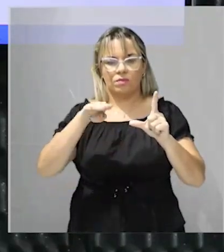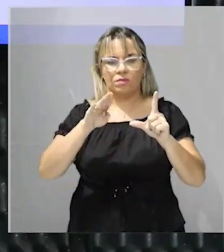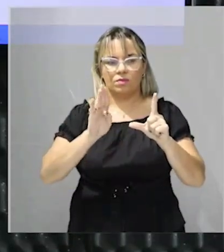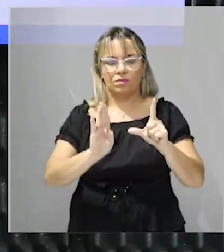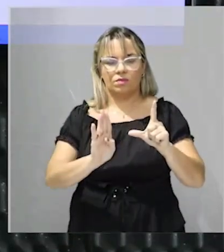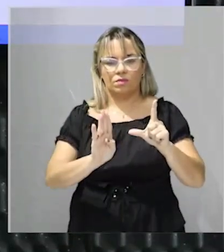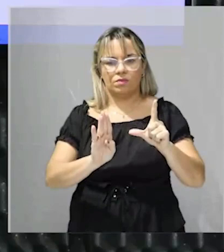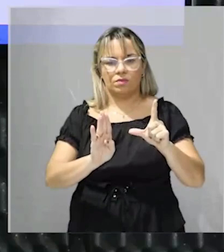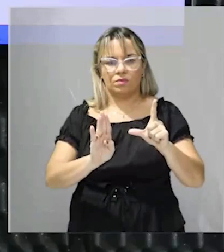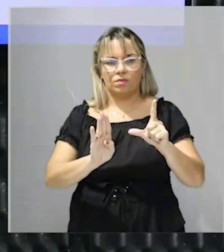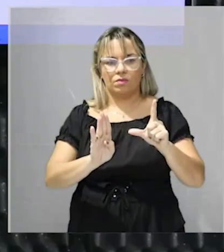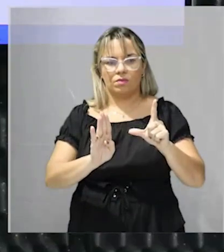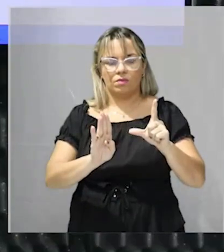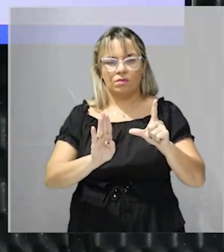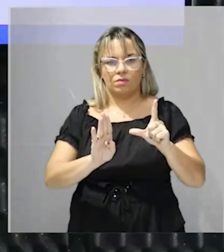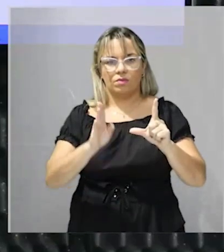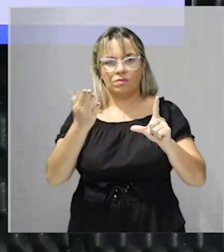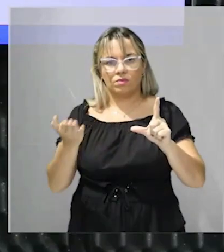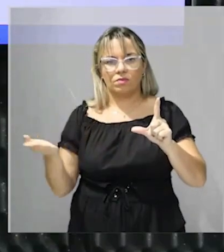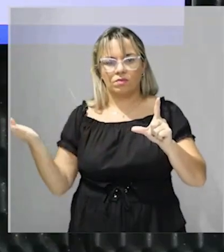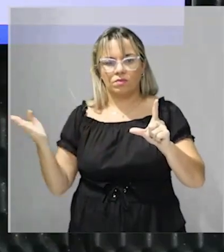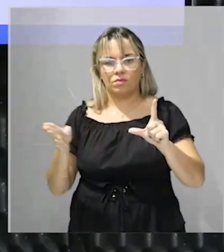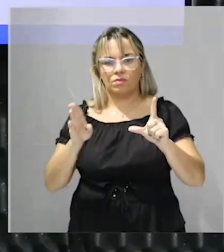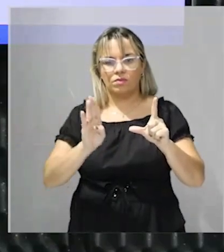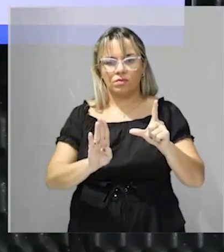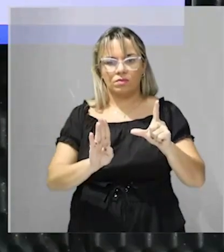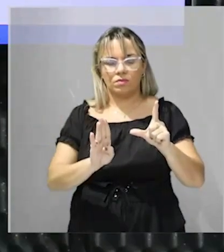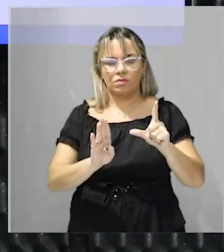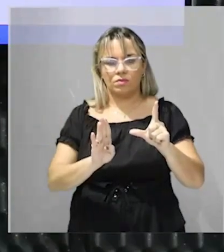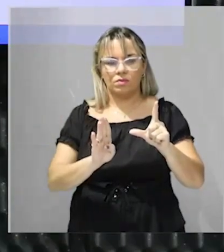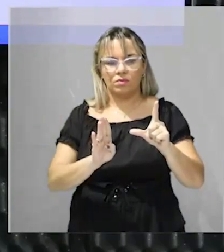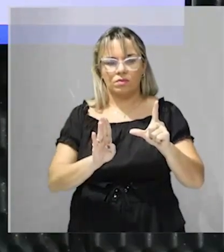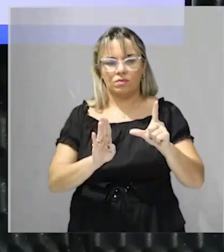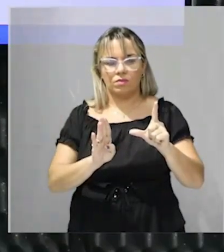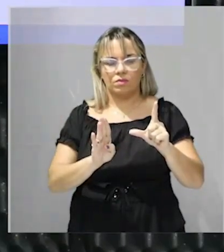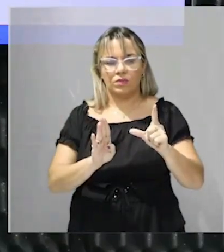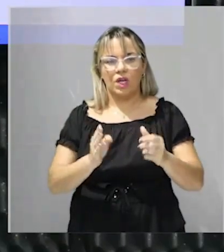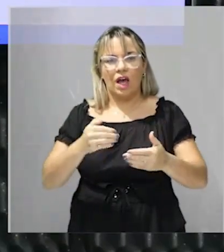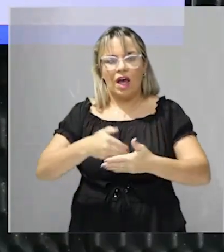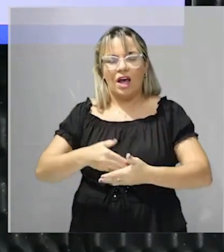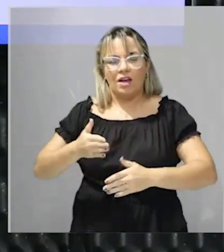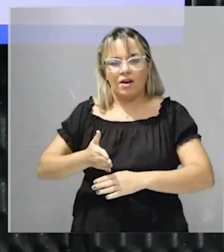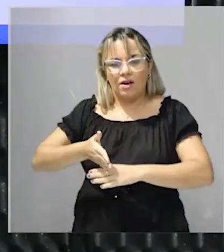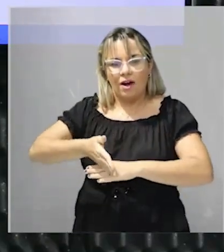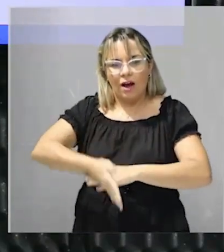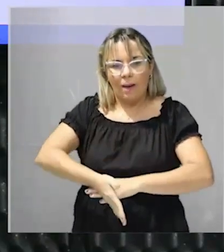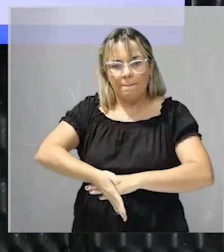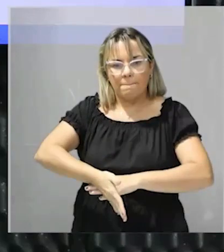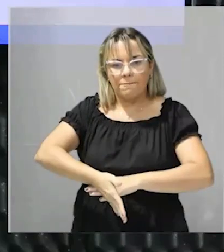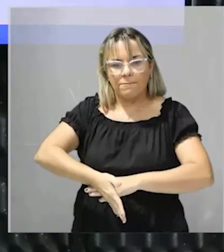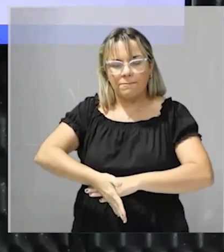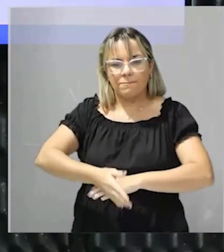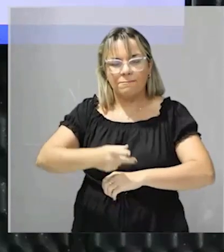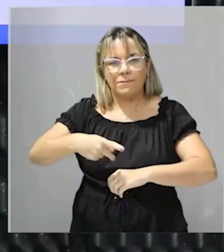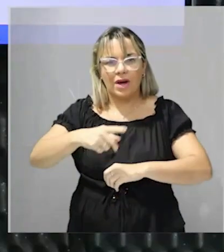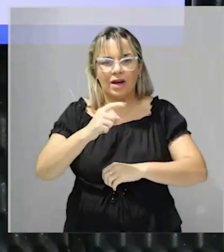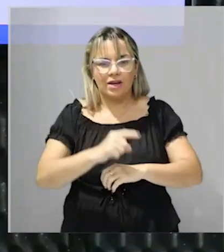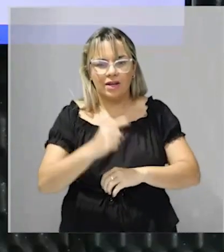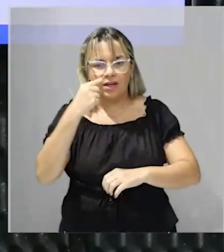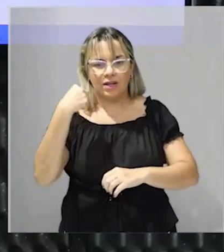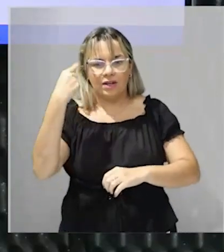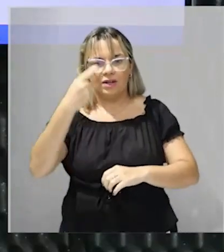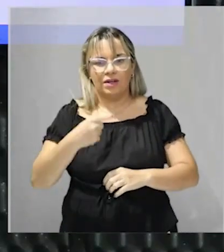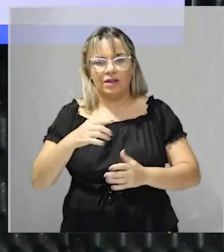não invadiu necessariamente Portugal não chegaram a invadir mas se mobilizou para isso invadiu a Espanha tomou a Espanha